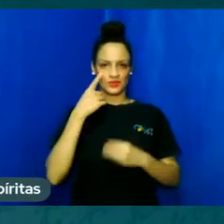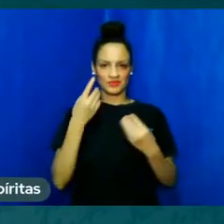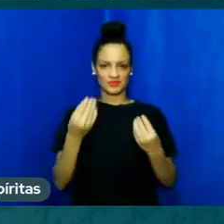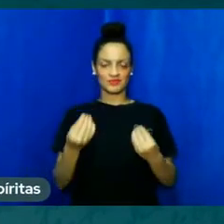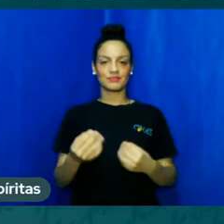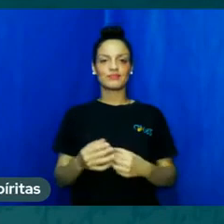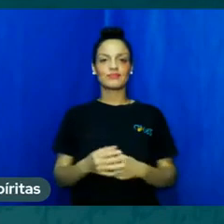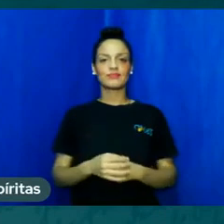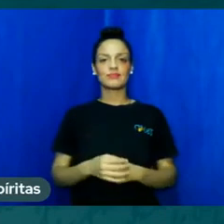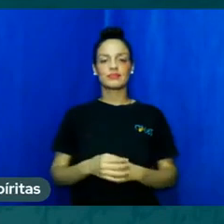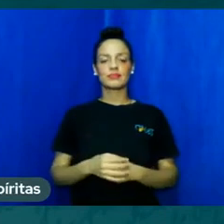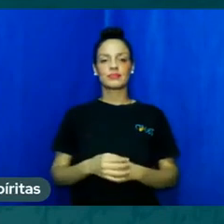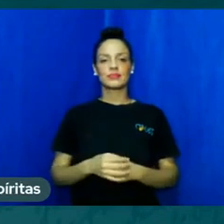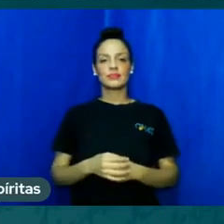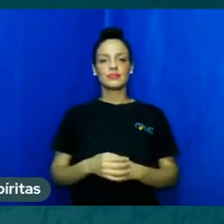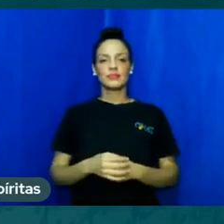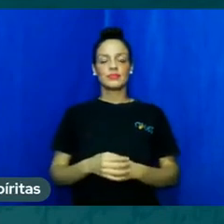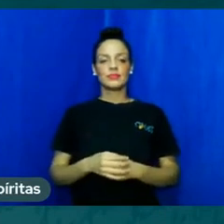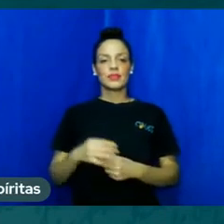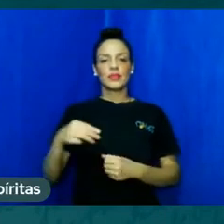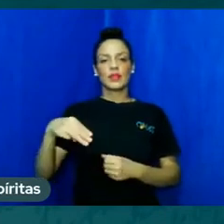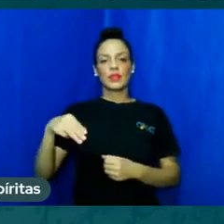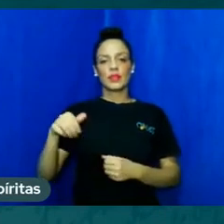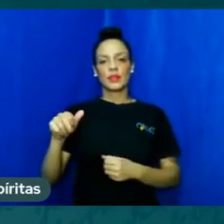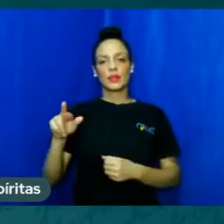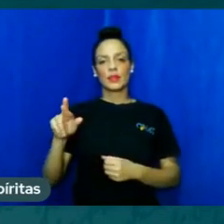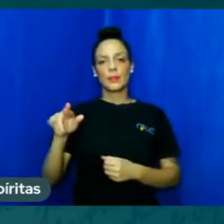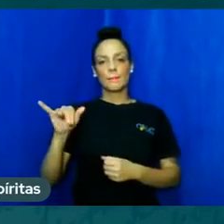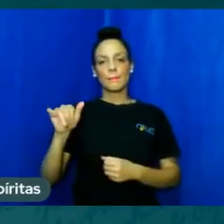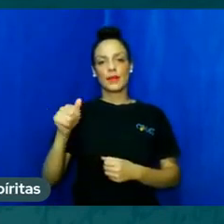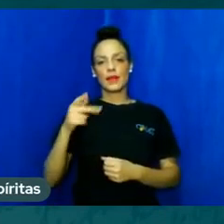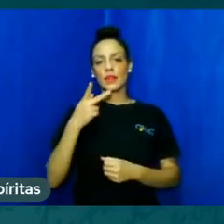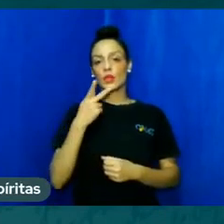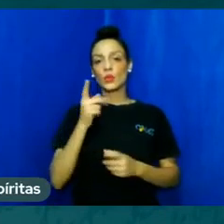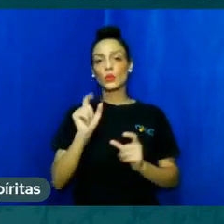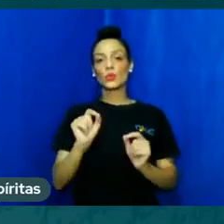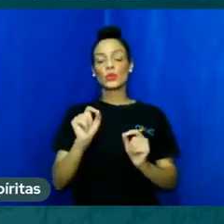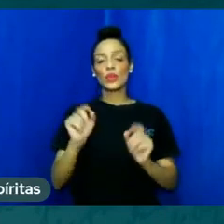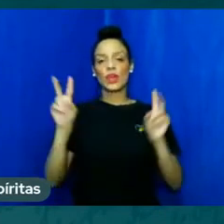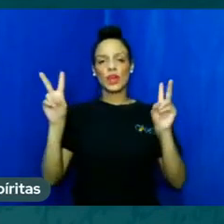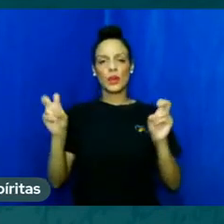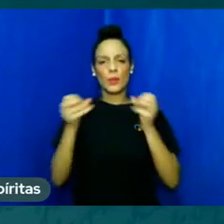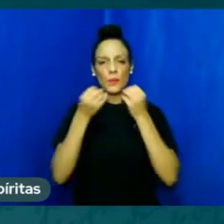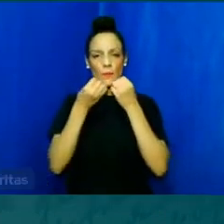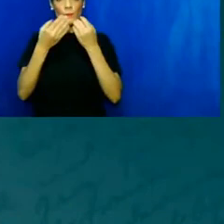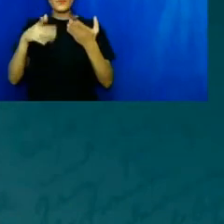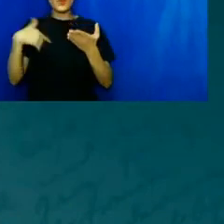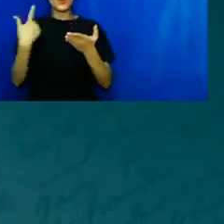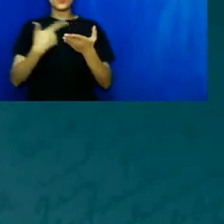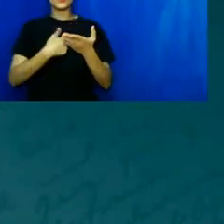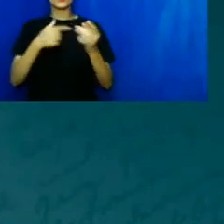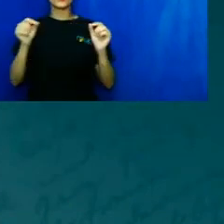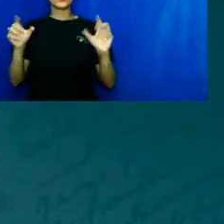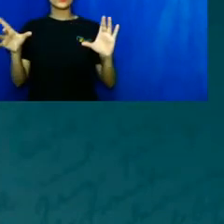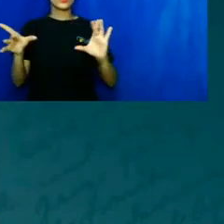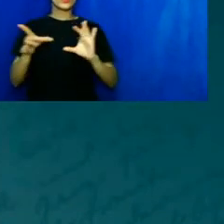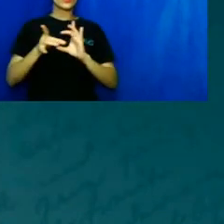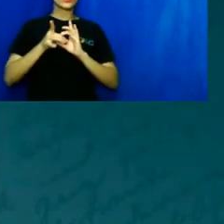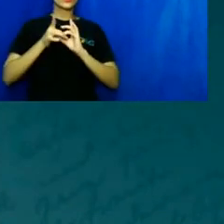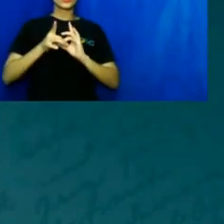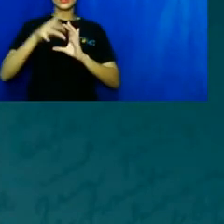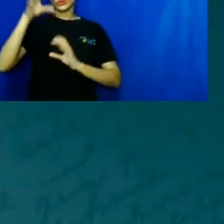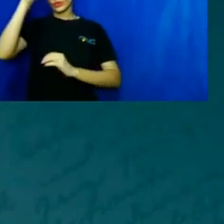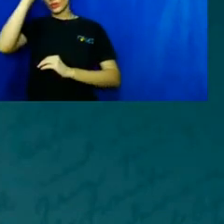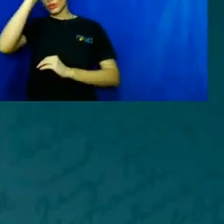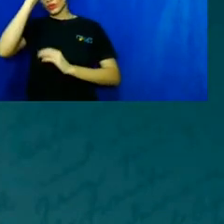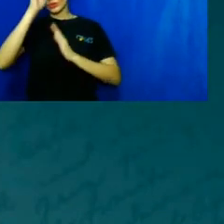A Maria de Nas, 9h50, disse, é muito bom estarmos unidos em oração e aprendizado. Nós concordamos também,